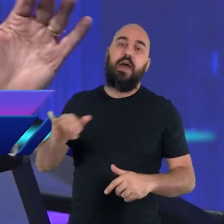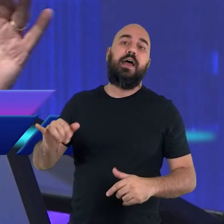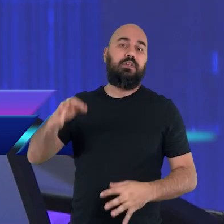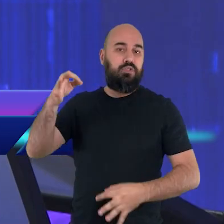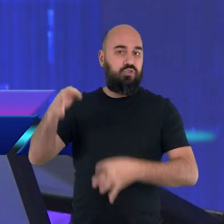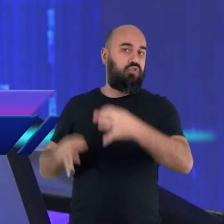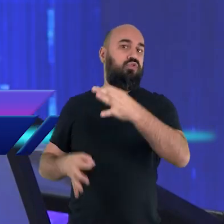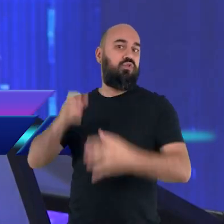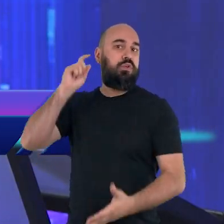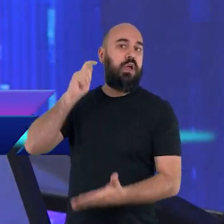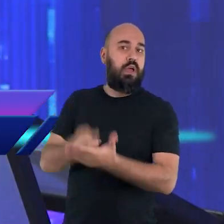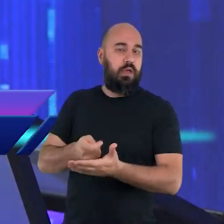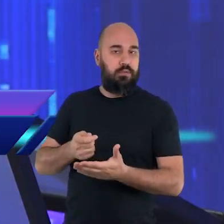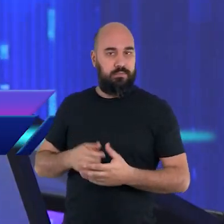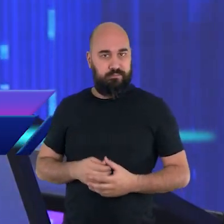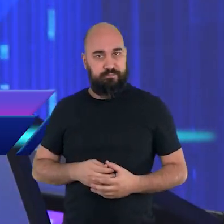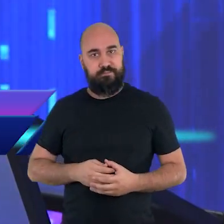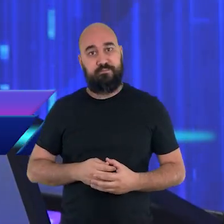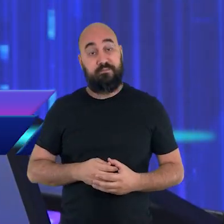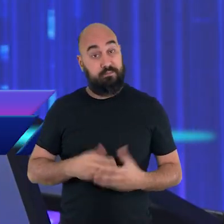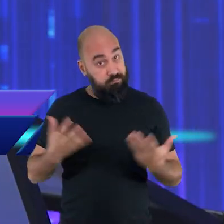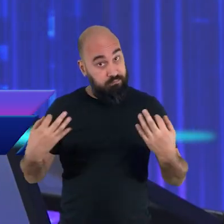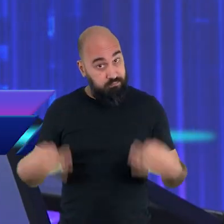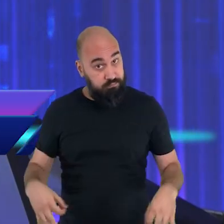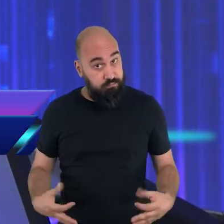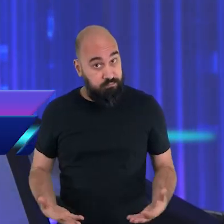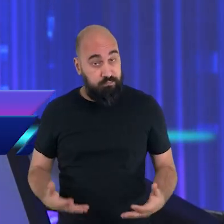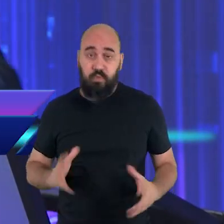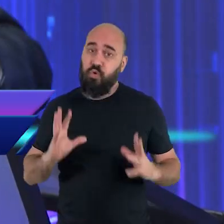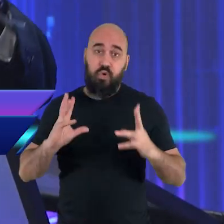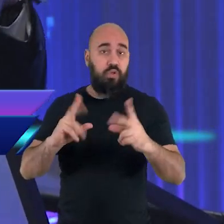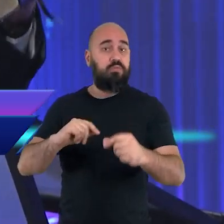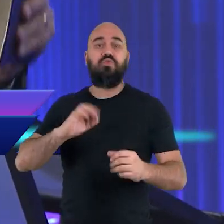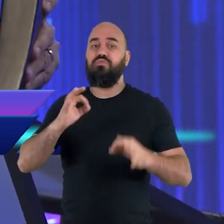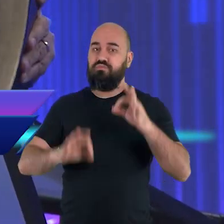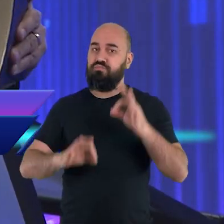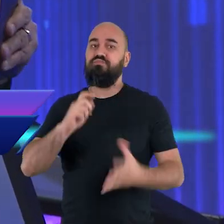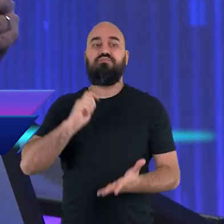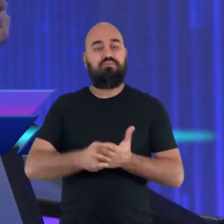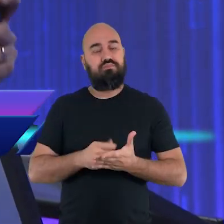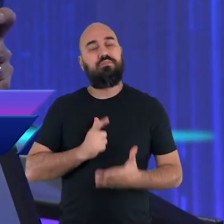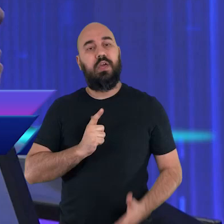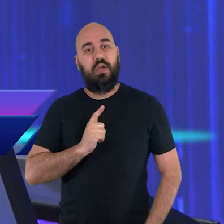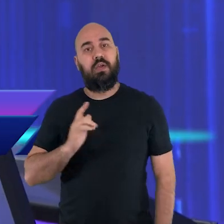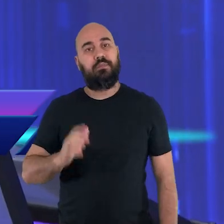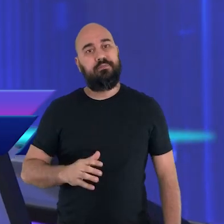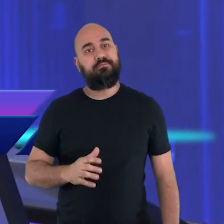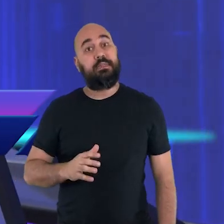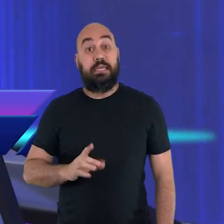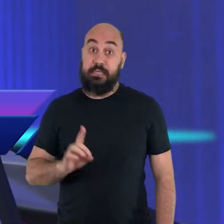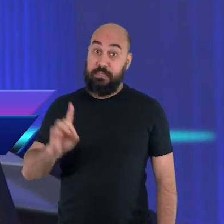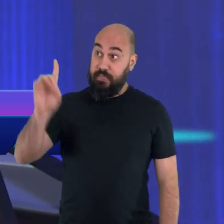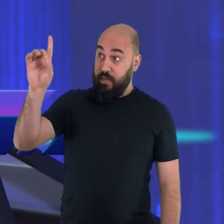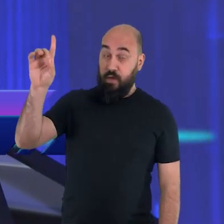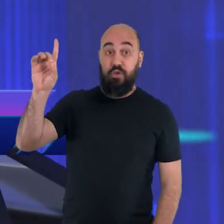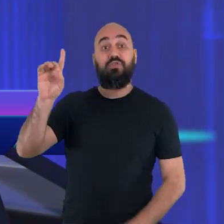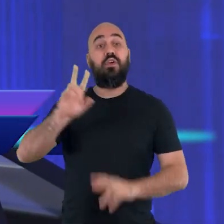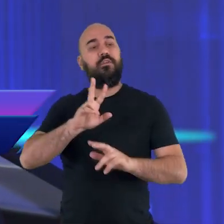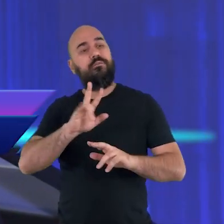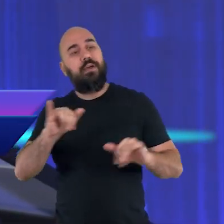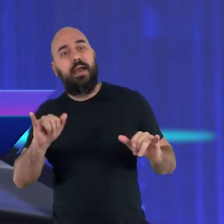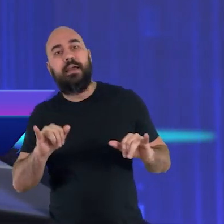passará pelo juízo e Deus acertará os ponteiros de um relógio que está hoje